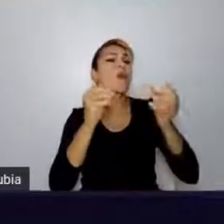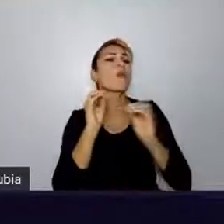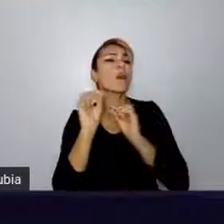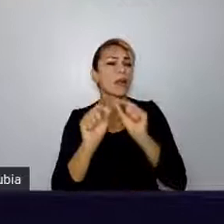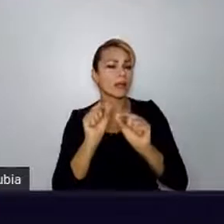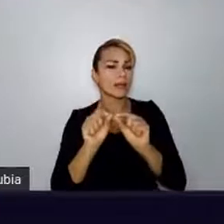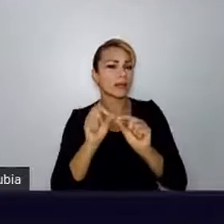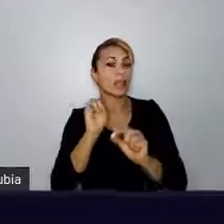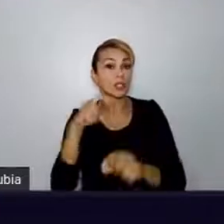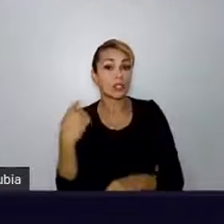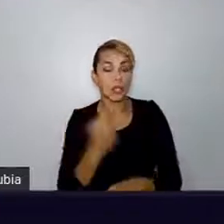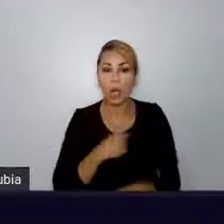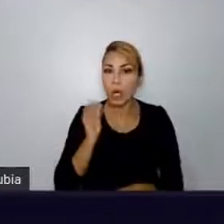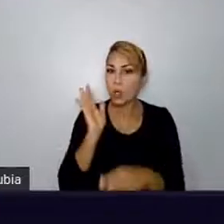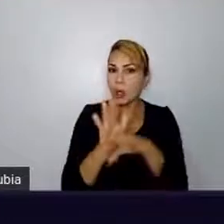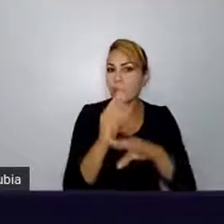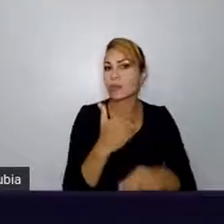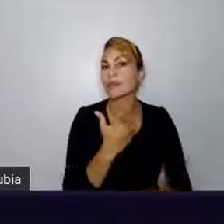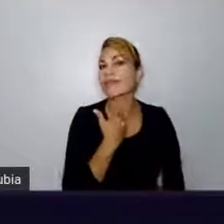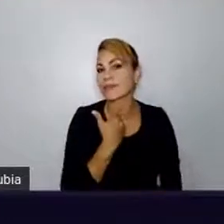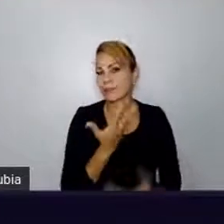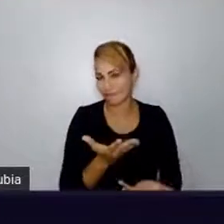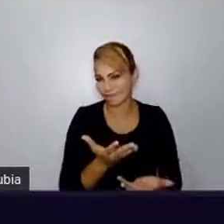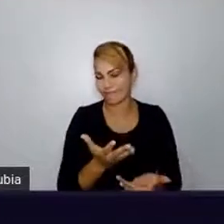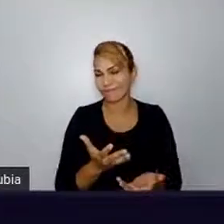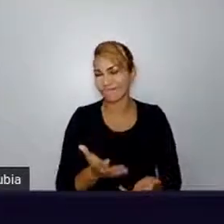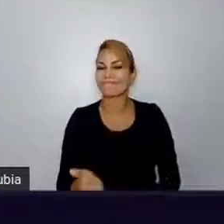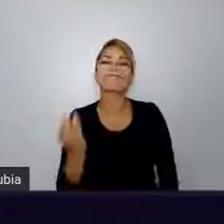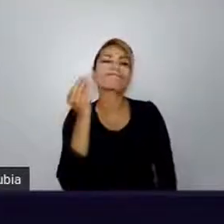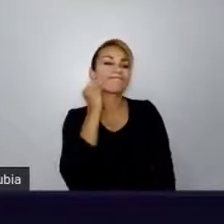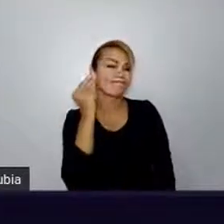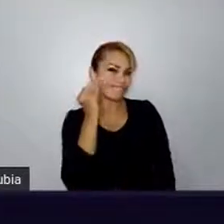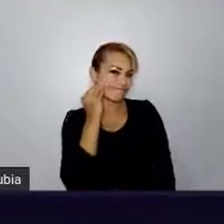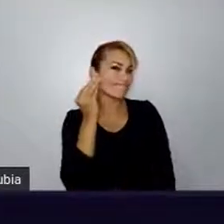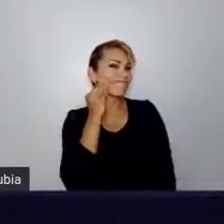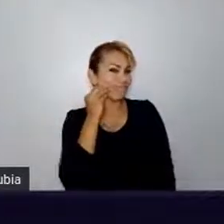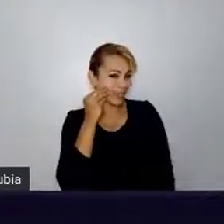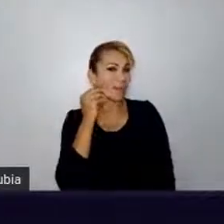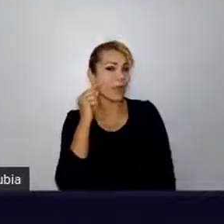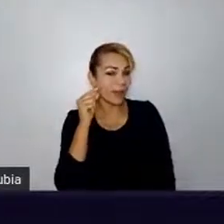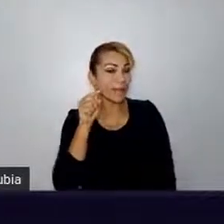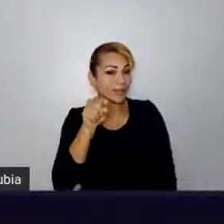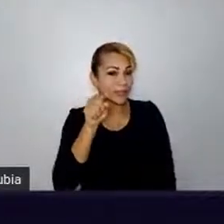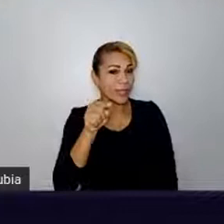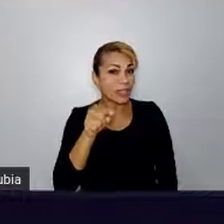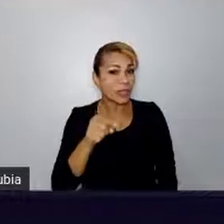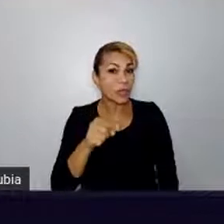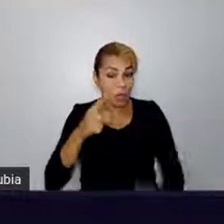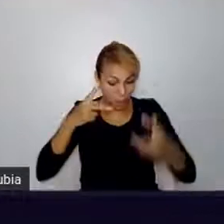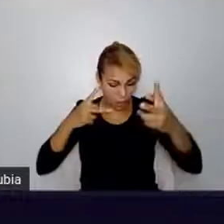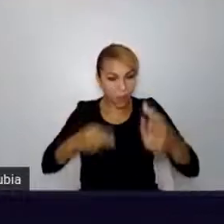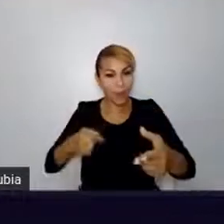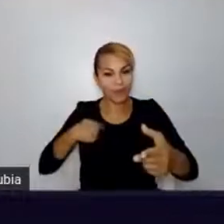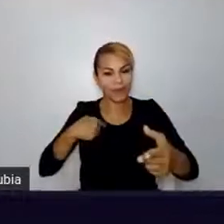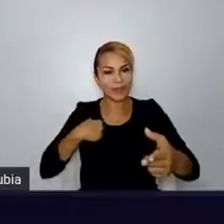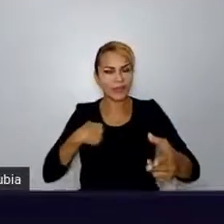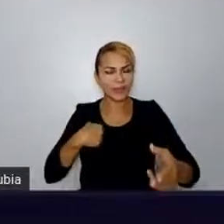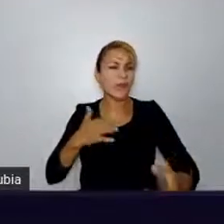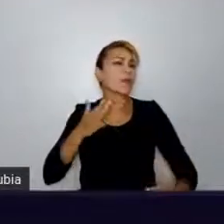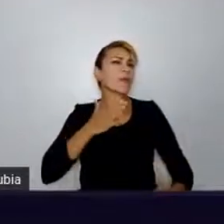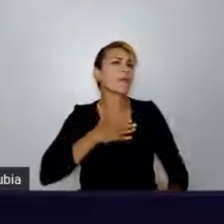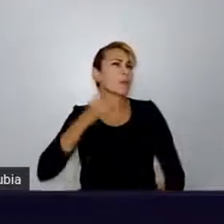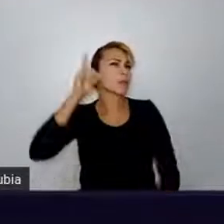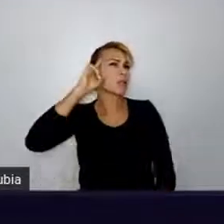Bom, vamos tentar. Eu vou tentar fazer com vocês o mesmo exercício que eu fiz comigo mesma. O que mudaria no meu dia a dia? No caso,